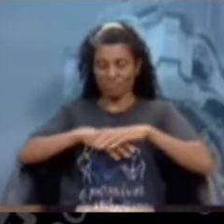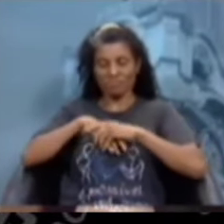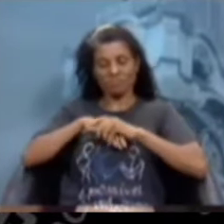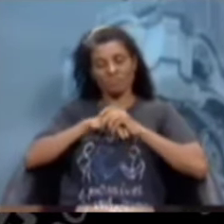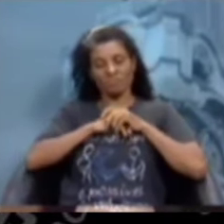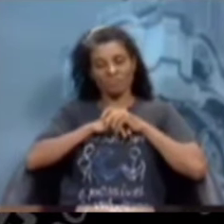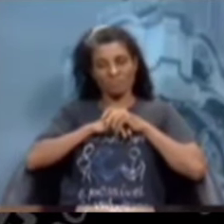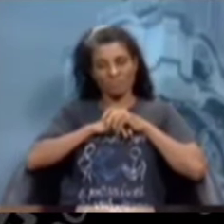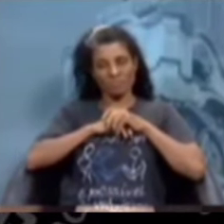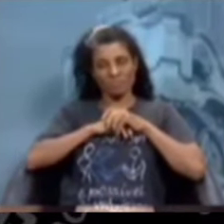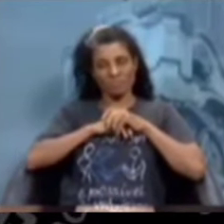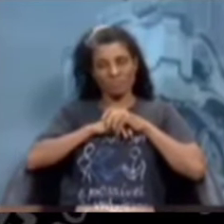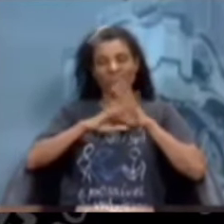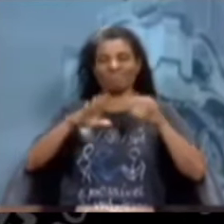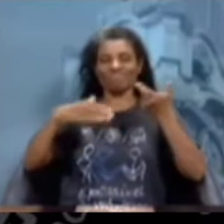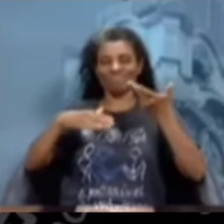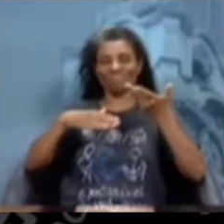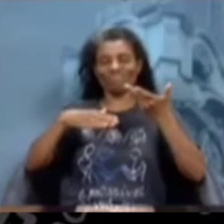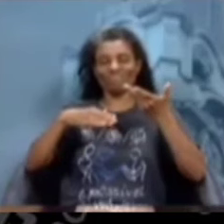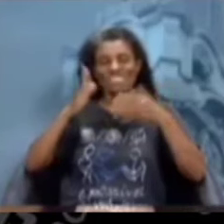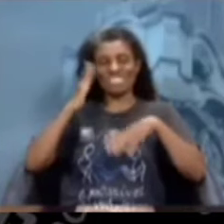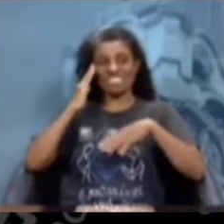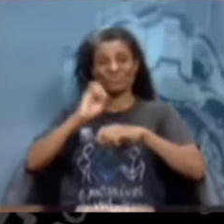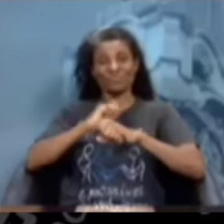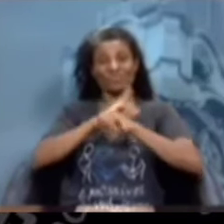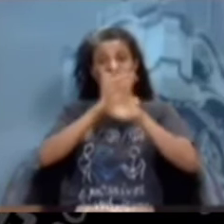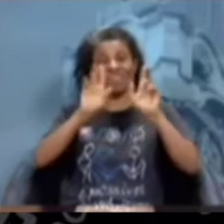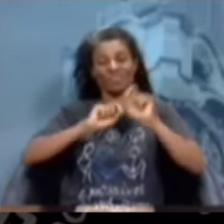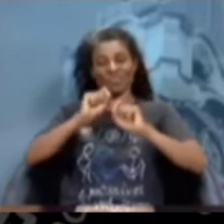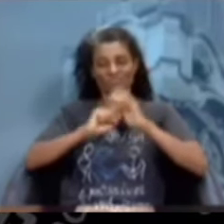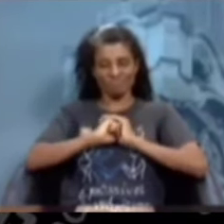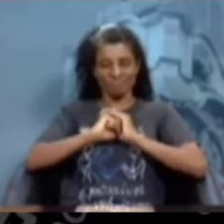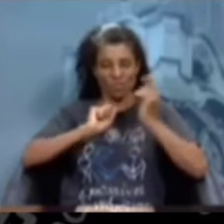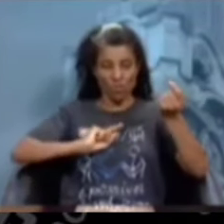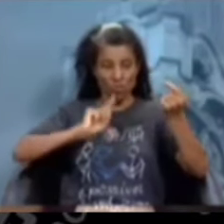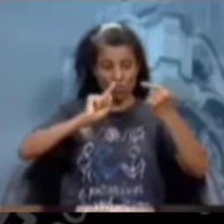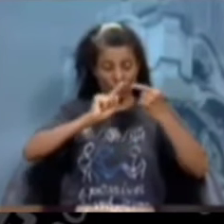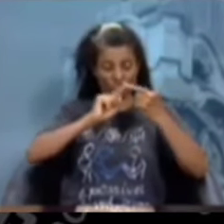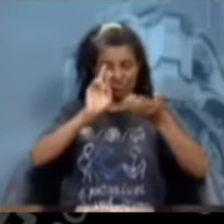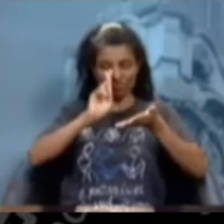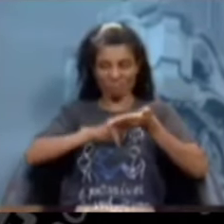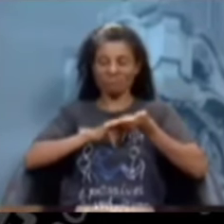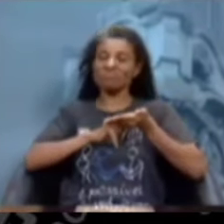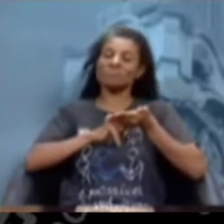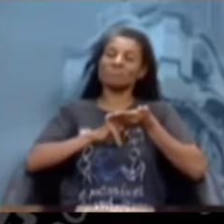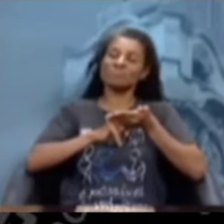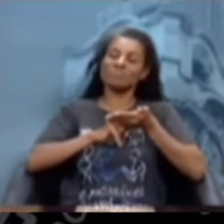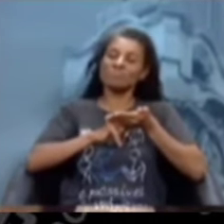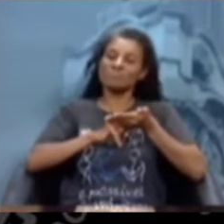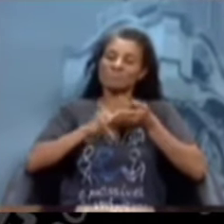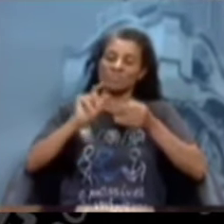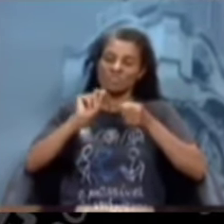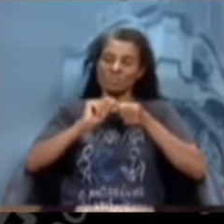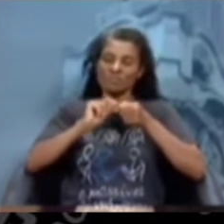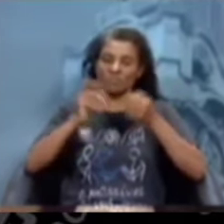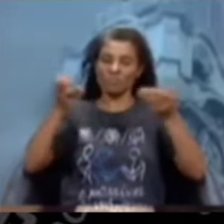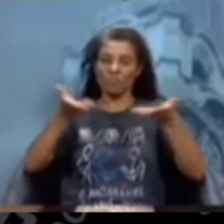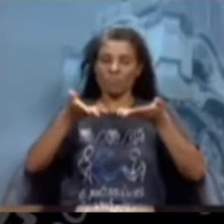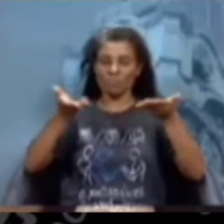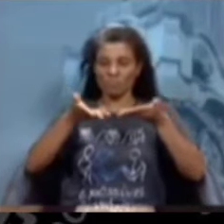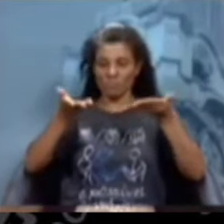Então, fica muito claro que o objetivo real do que está sendo feito aqui hoje